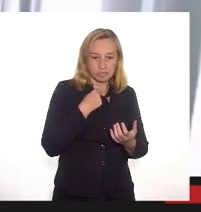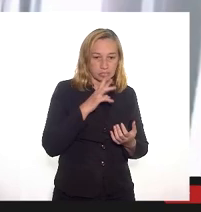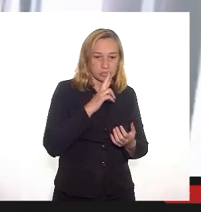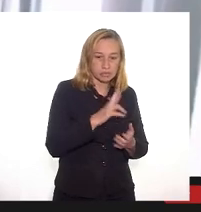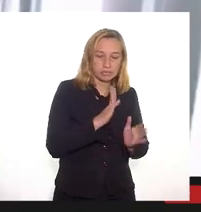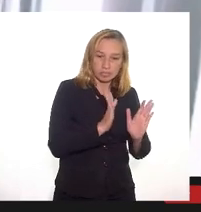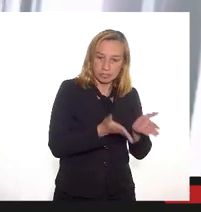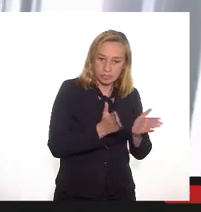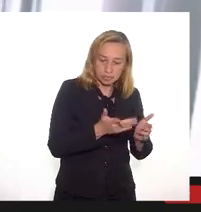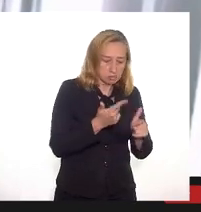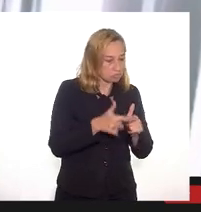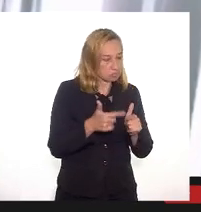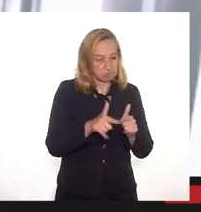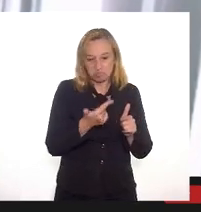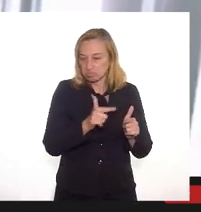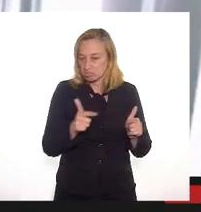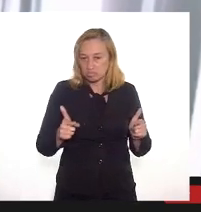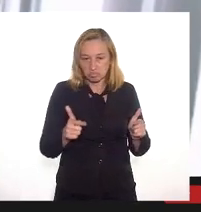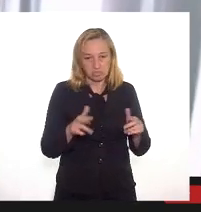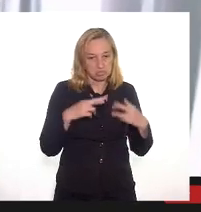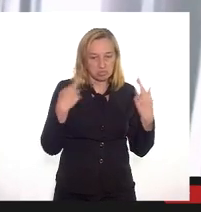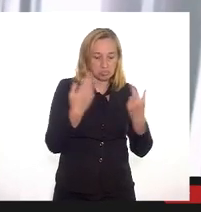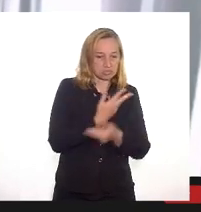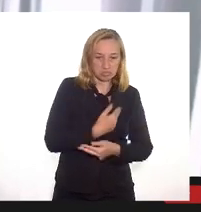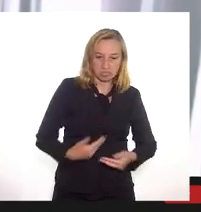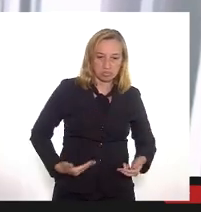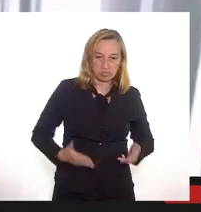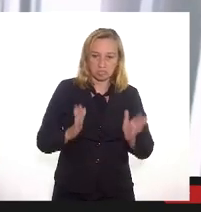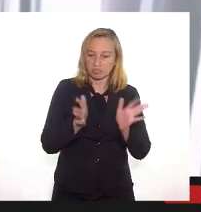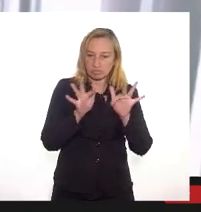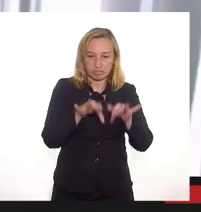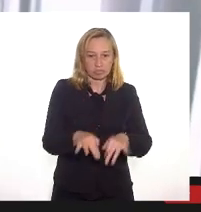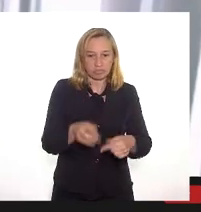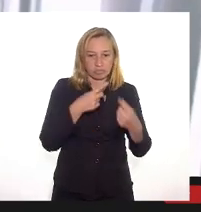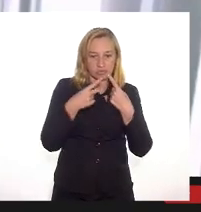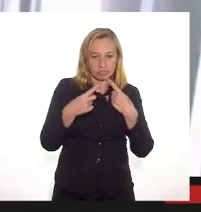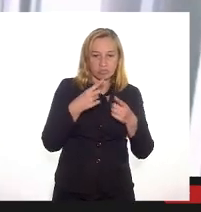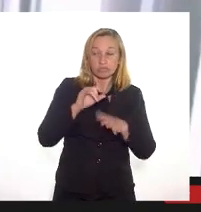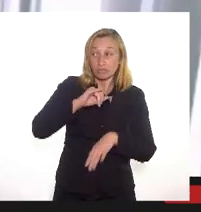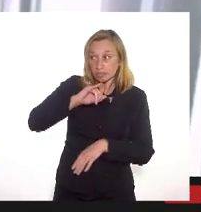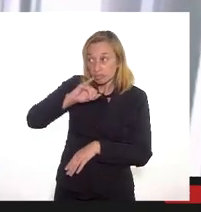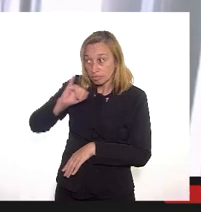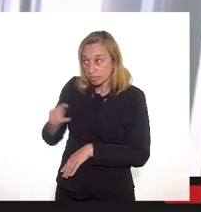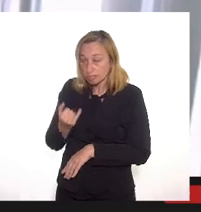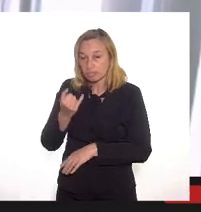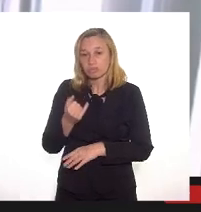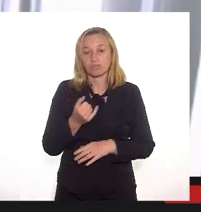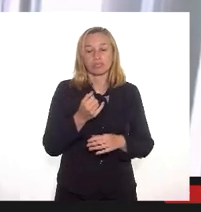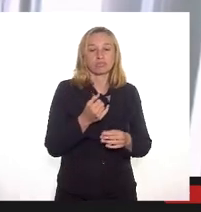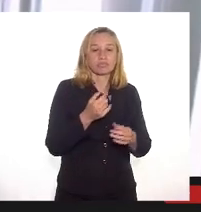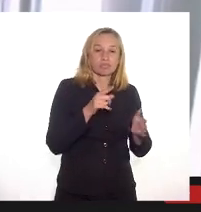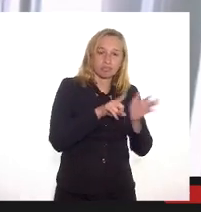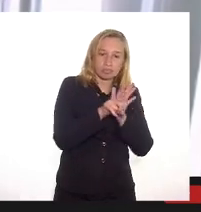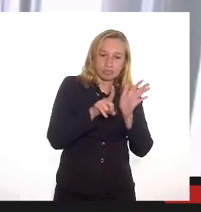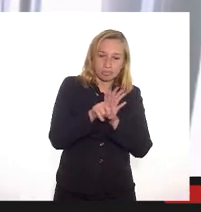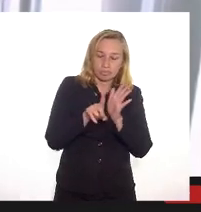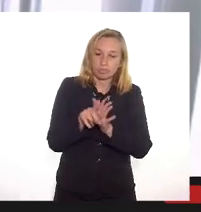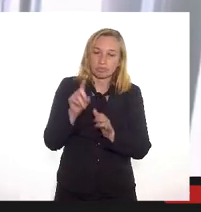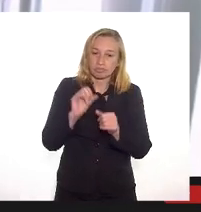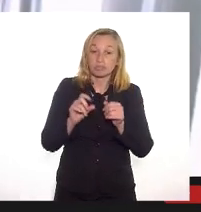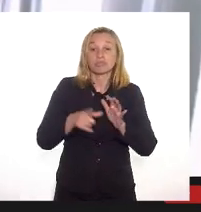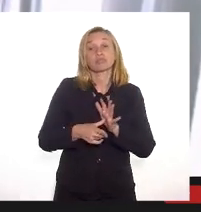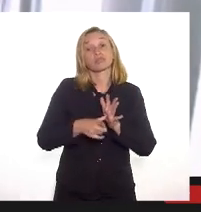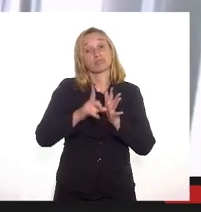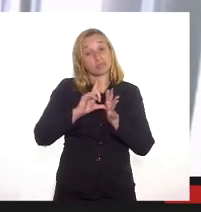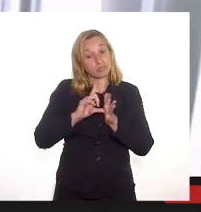tem problema nenhum essa audiência de hoje não esgota o nosso debate mas aproveitando a sua ocasião nós vamos aproveitar para fazer algumas perguntas mas